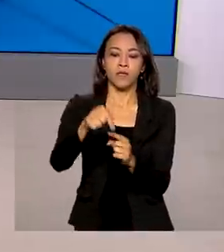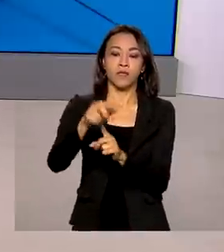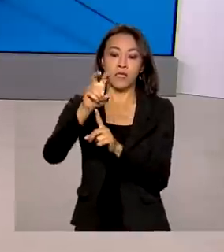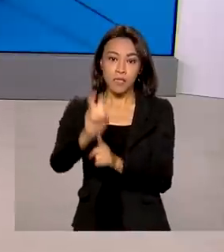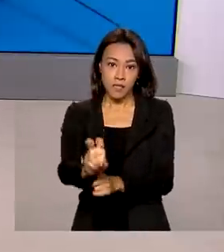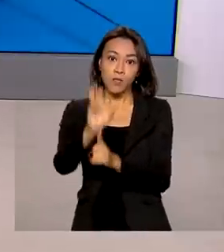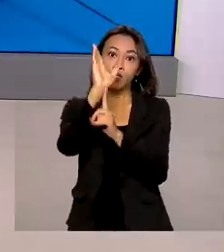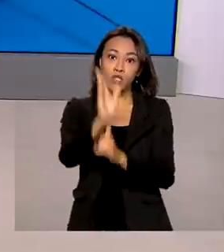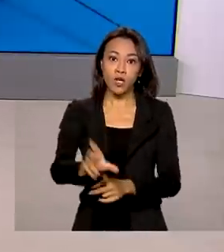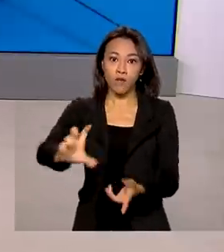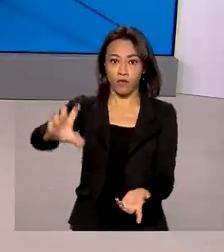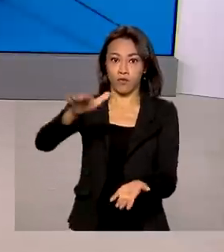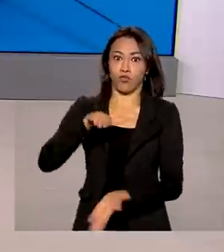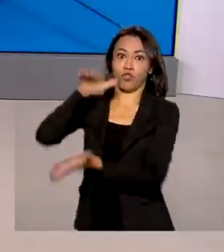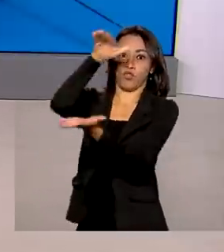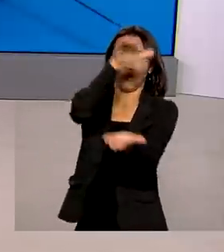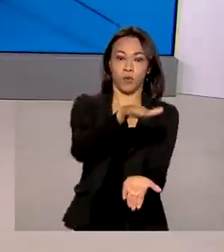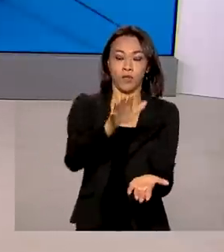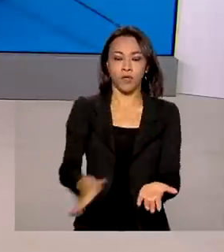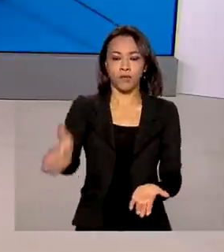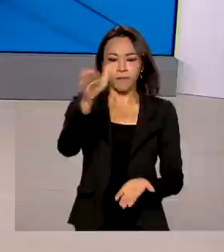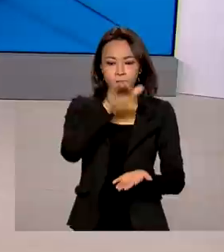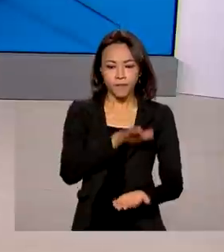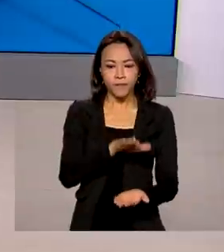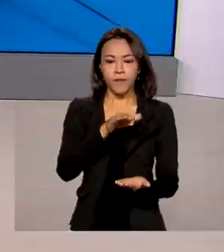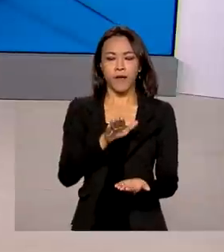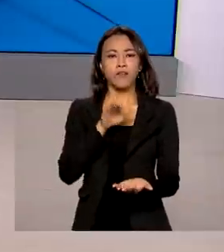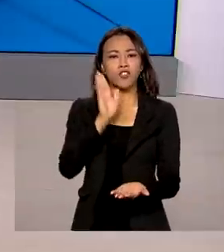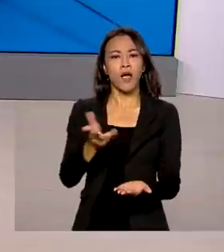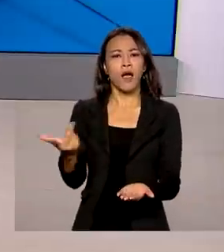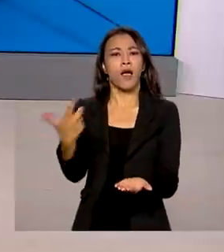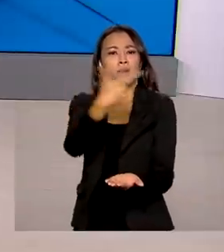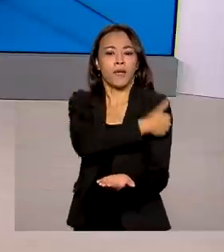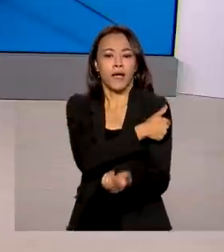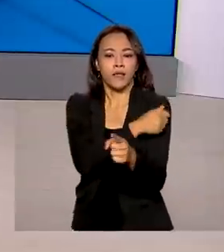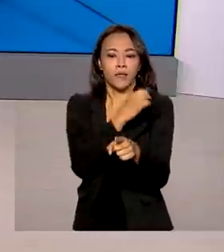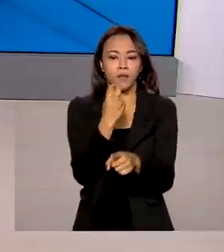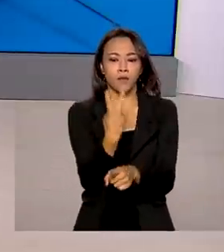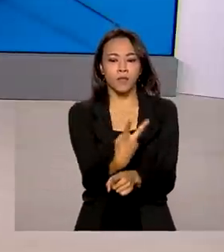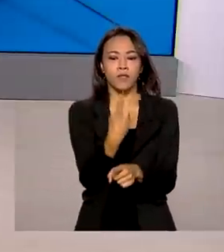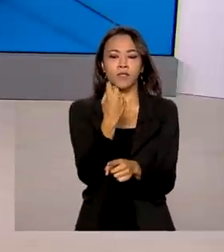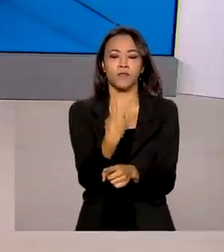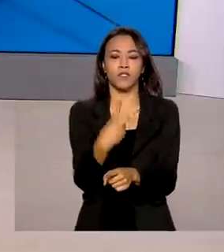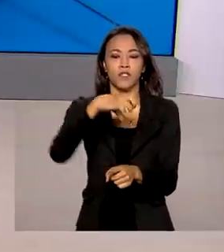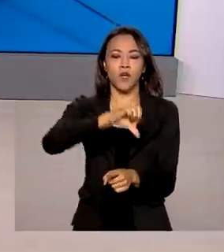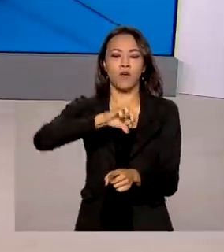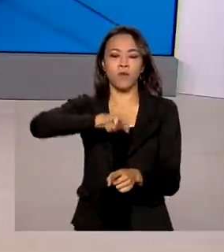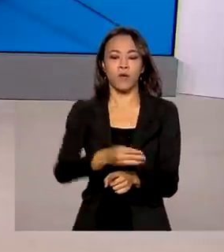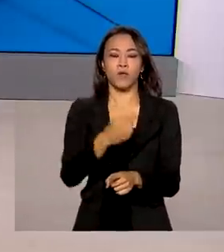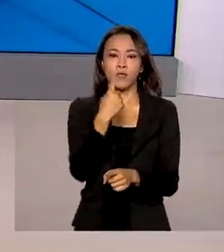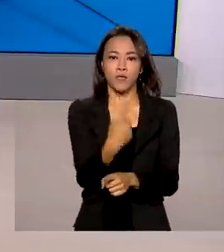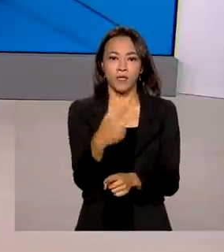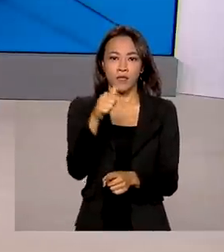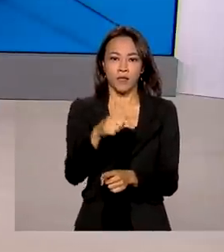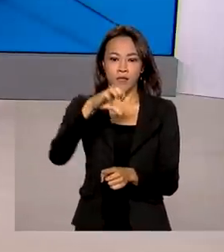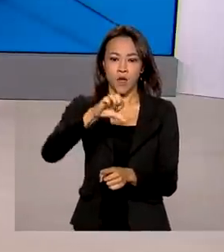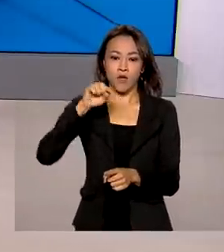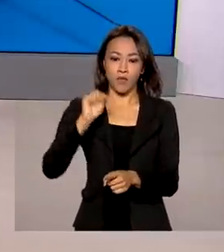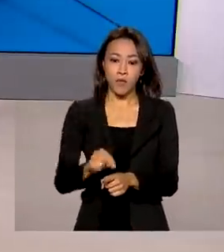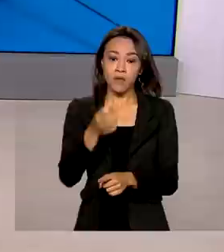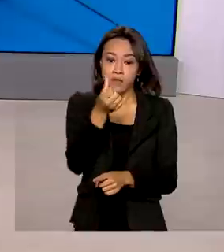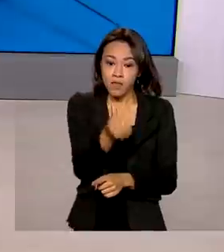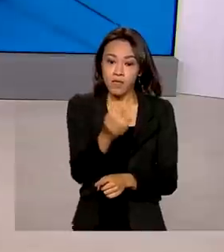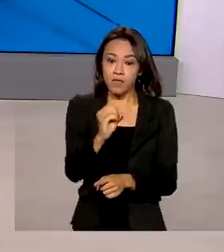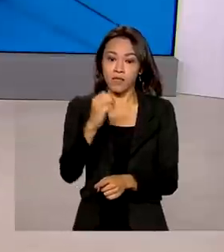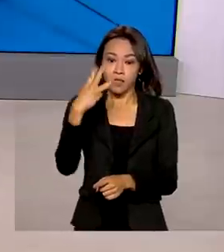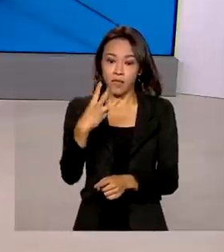doses de vacina. As doses aplicadas somam mais de 229 milhões 179 mil 603.